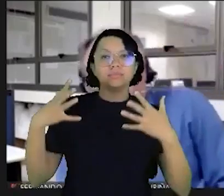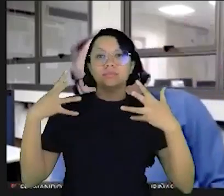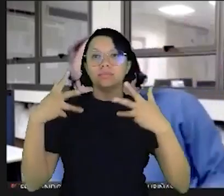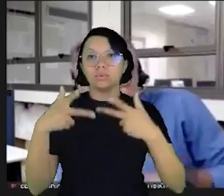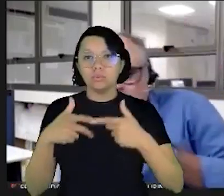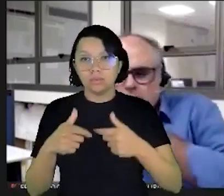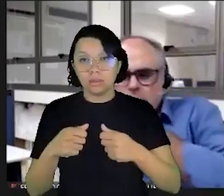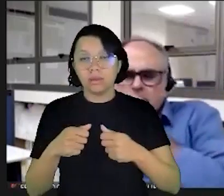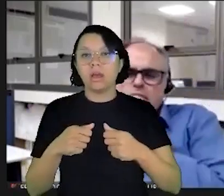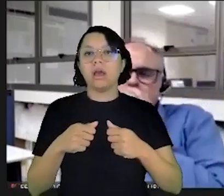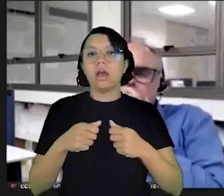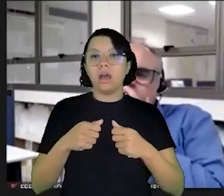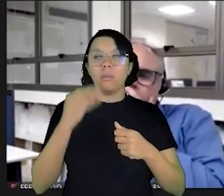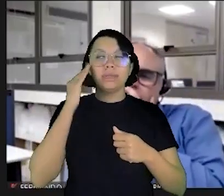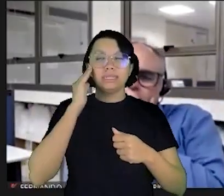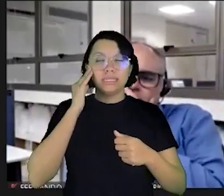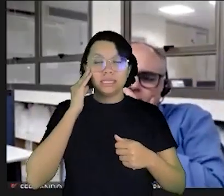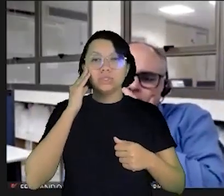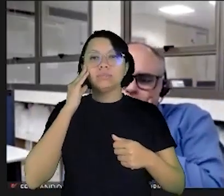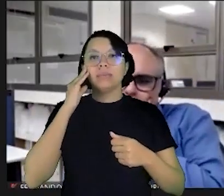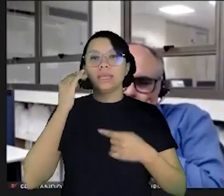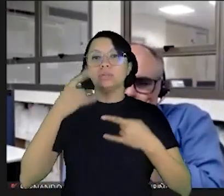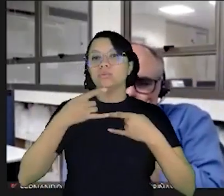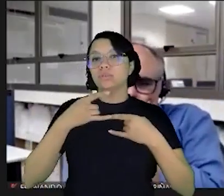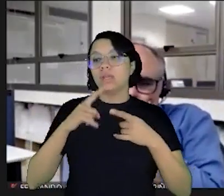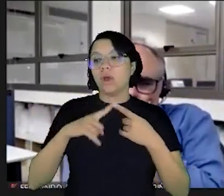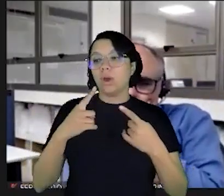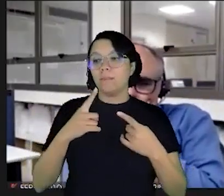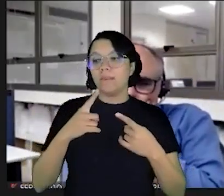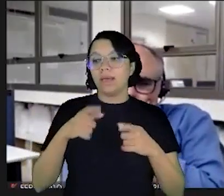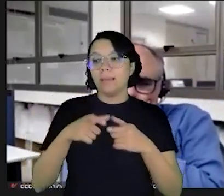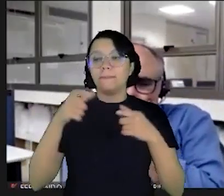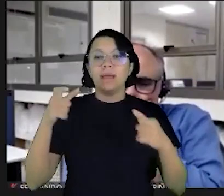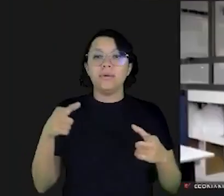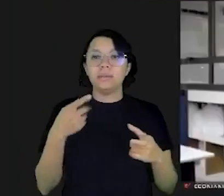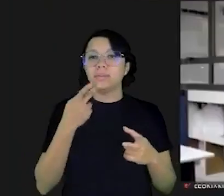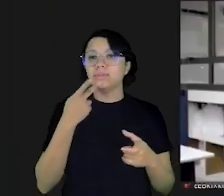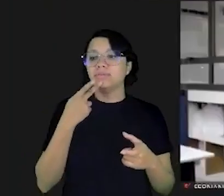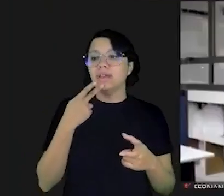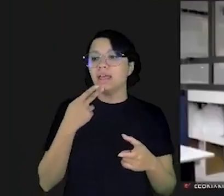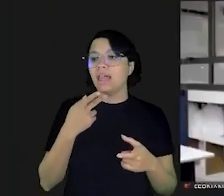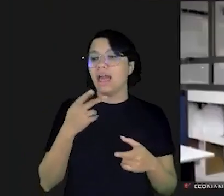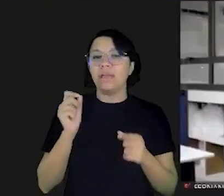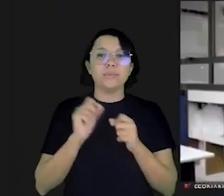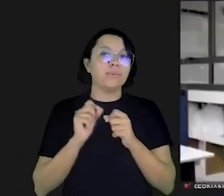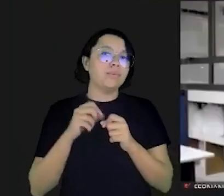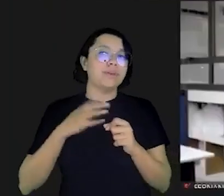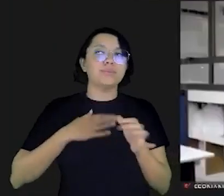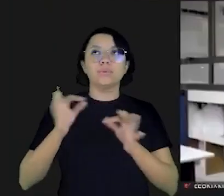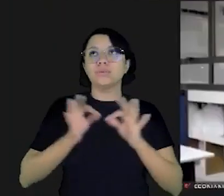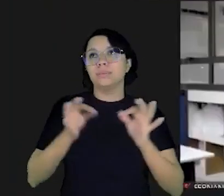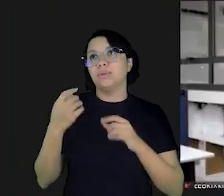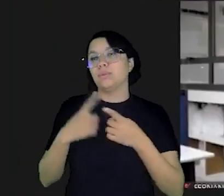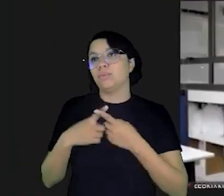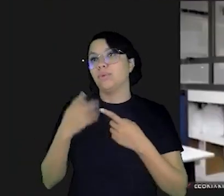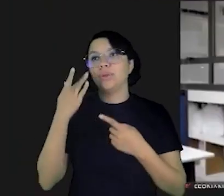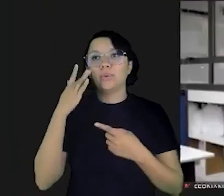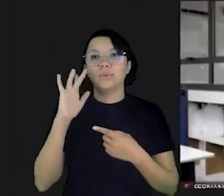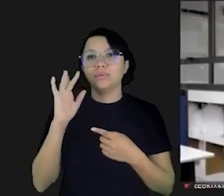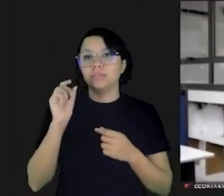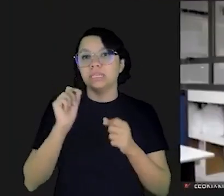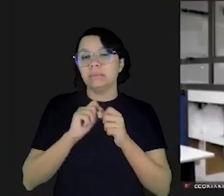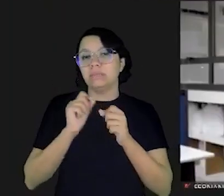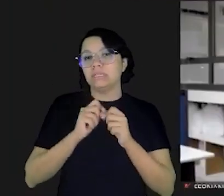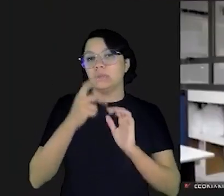público que tem total letramento digital mas muito frequentemente as pessoas dizem ah eu não faço meu orçamento